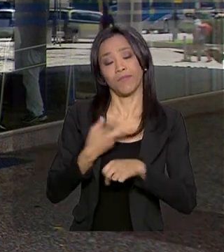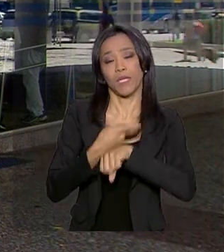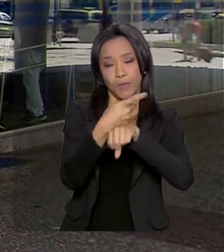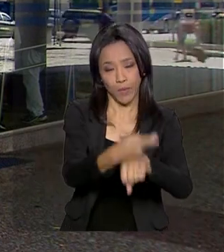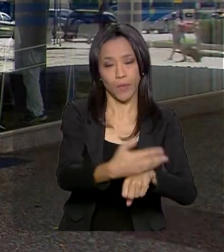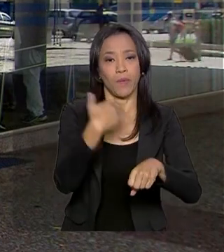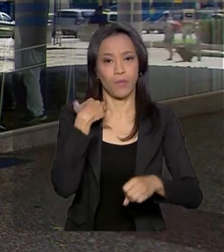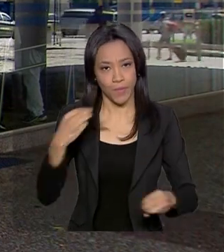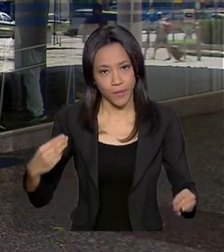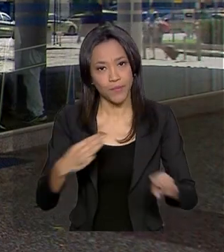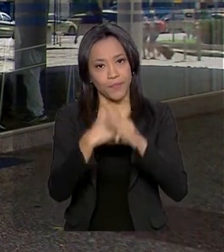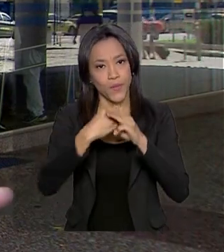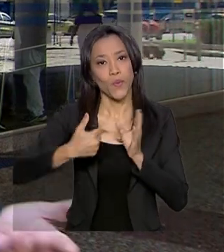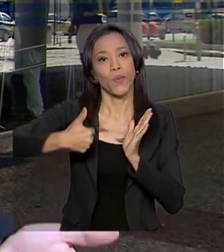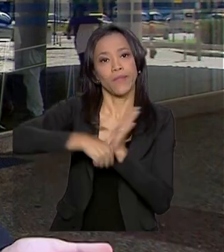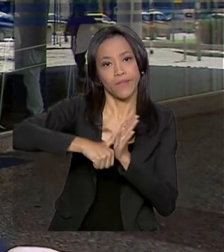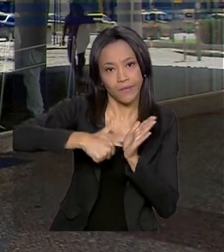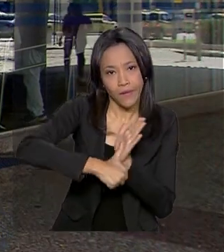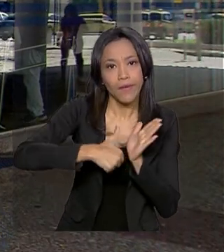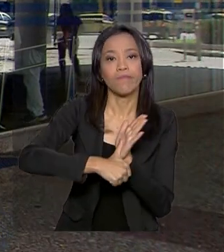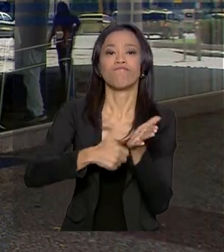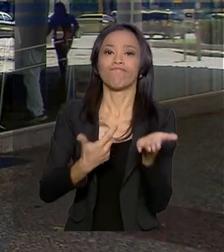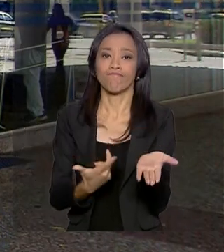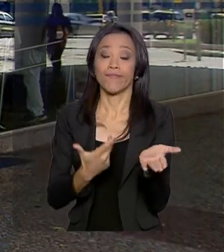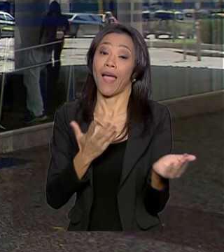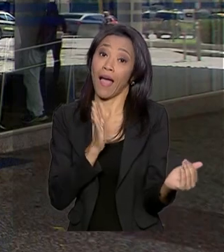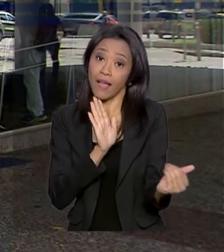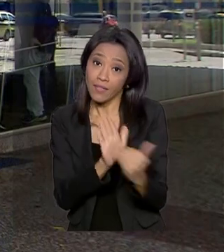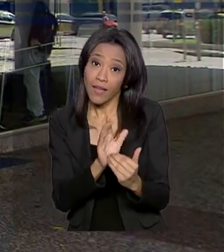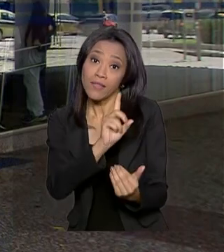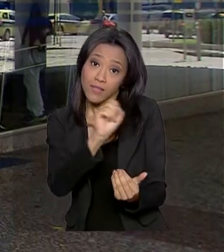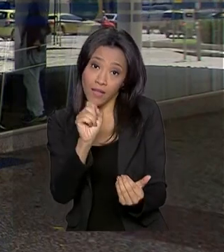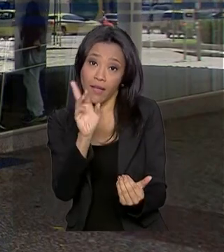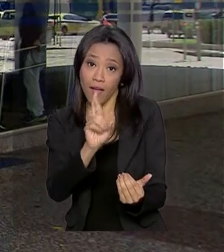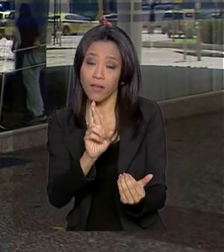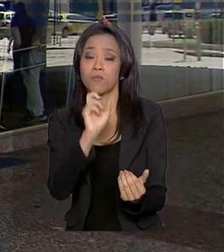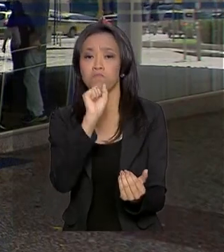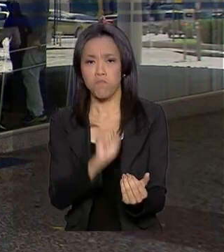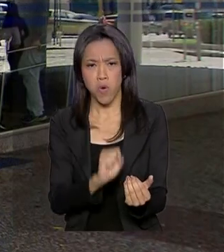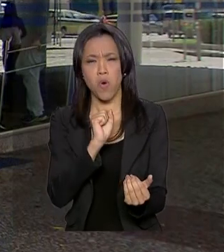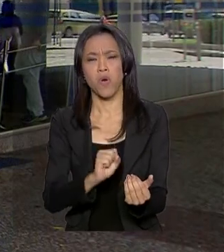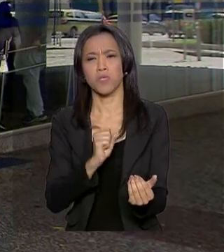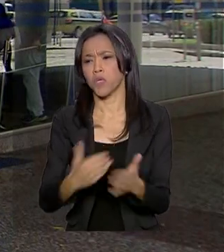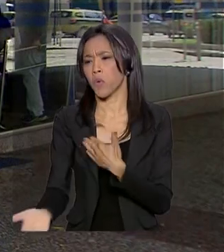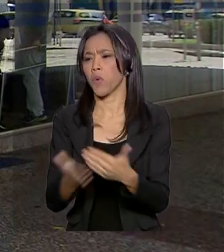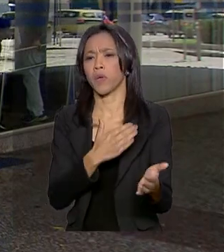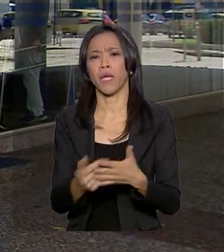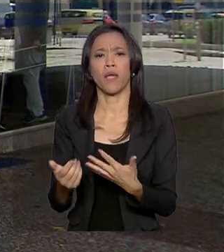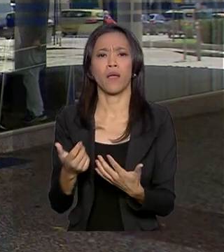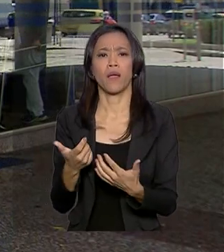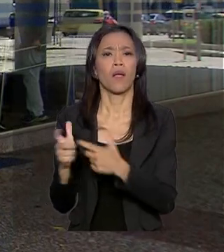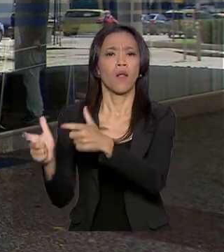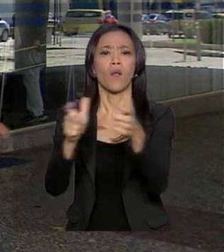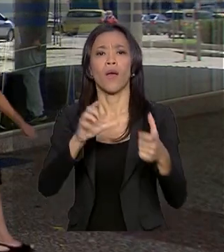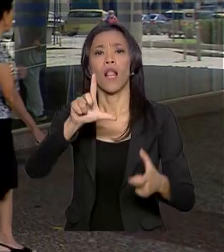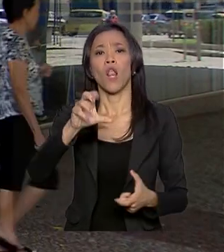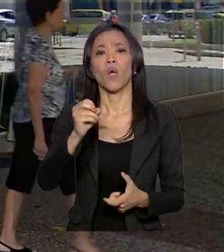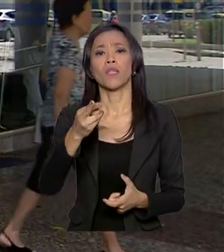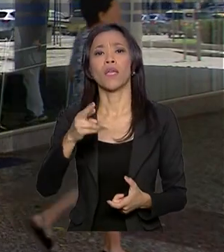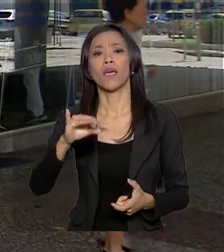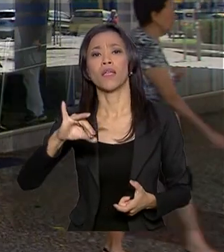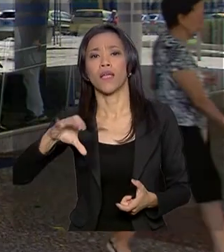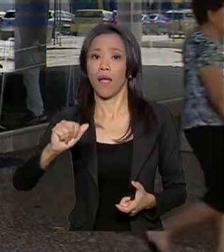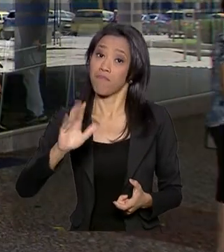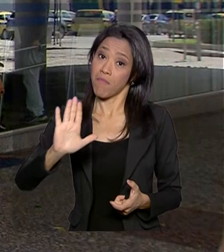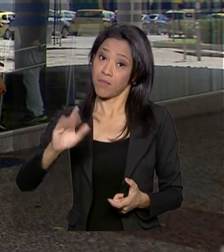documento oficial de identidade. Caso o saque seja de até R 100, ele poderá ser realizado também em qualquer casa lotérica, desde que a pessoa apresente